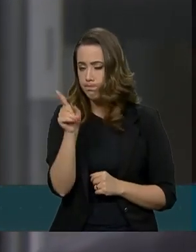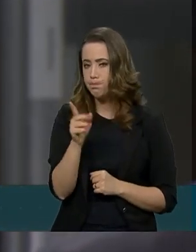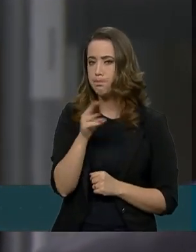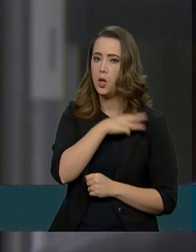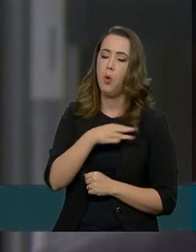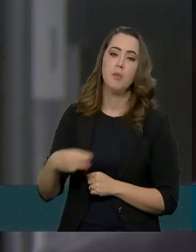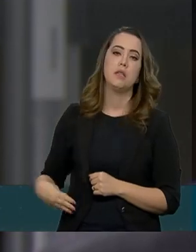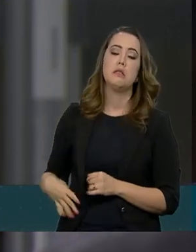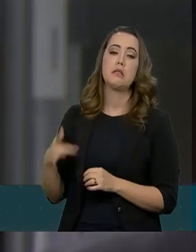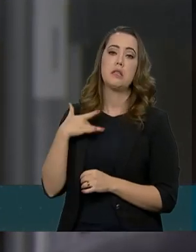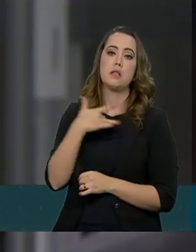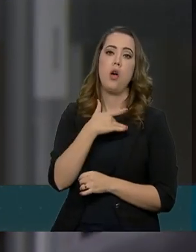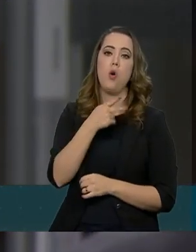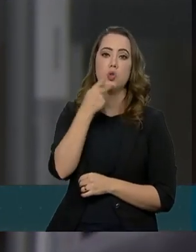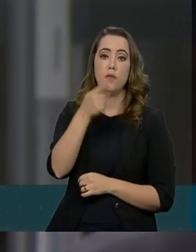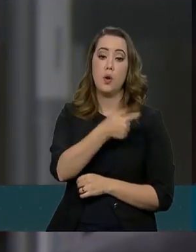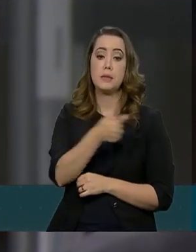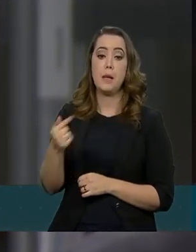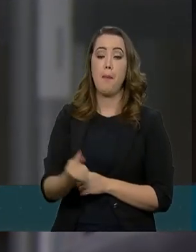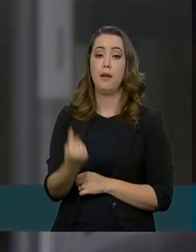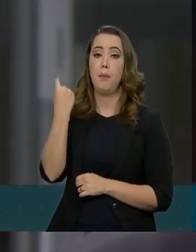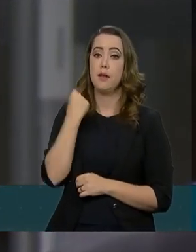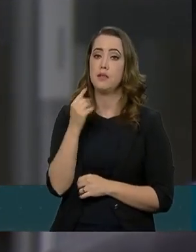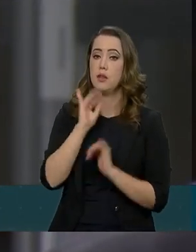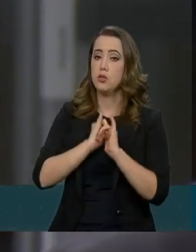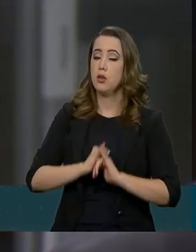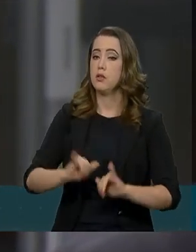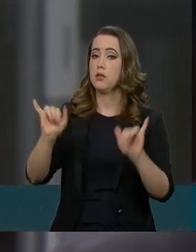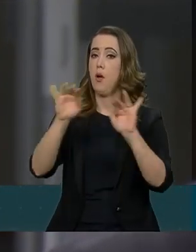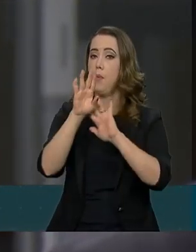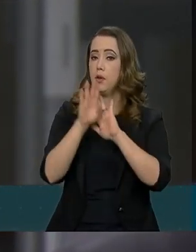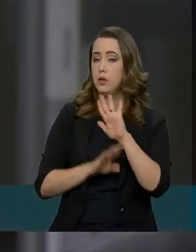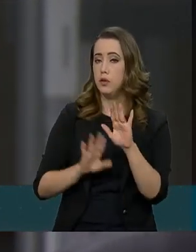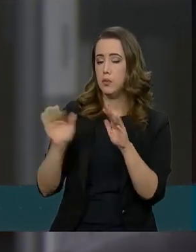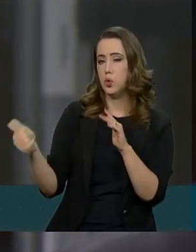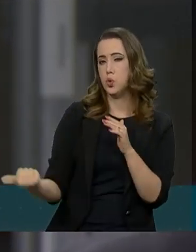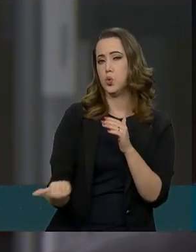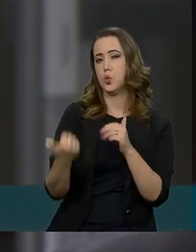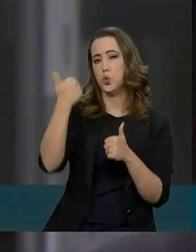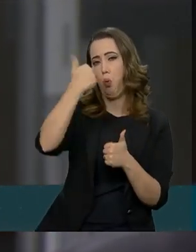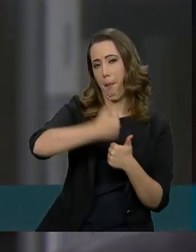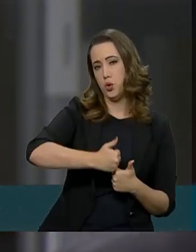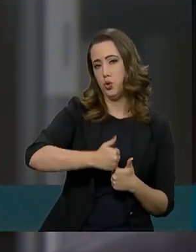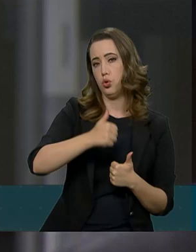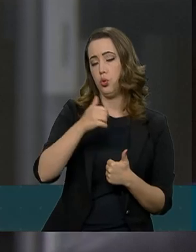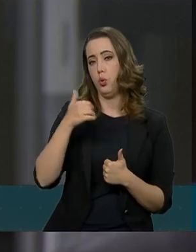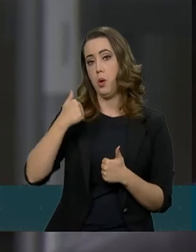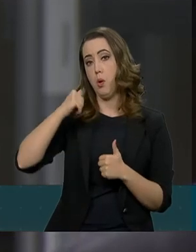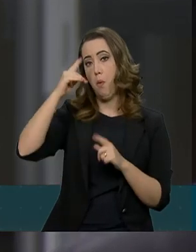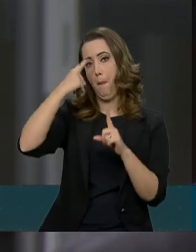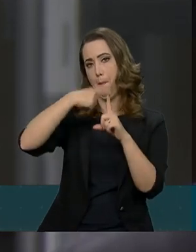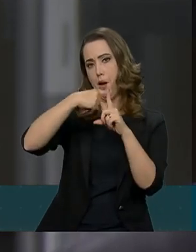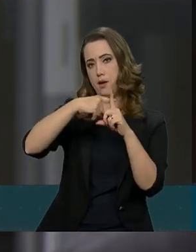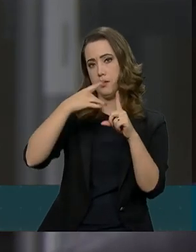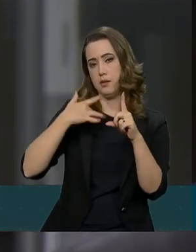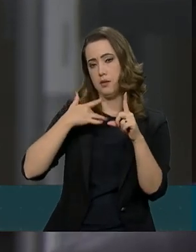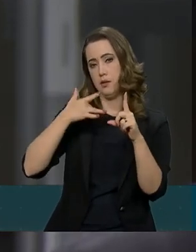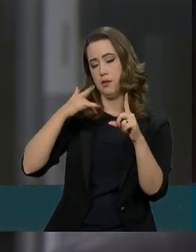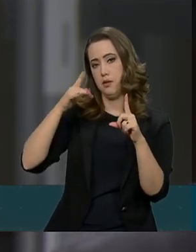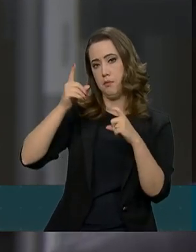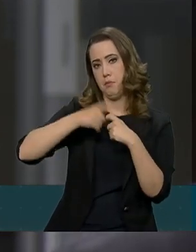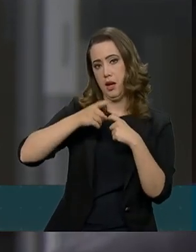Saúde disse na semana passada que tinha uma previsão de lançar esse programa que vai substituir o Mais Médicos ainda nessa semana. Quinta-feira.